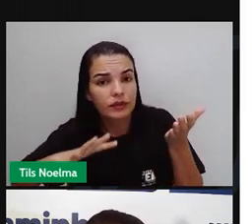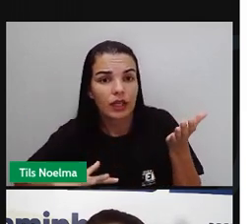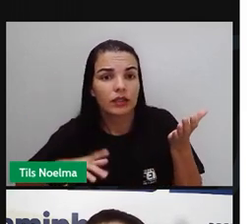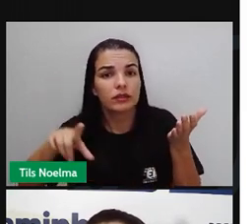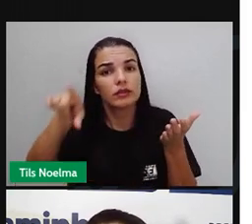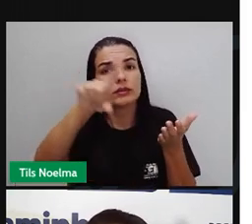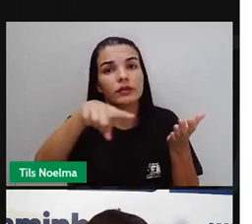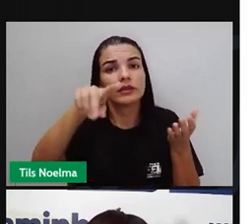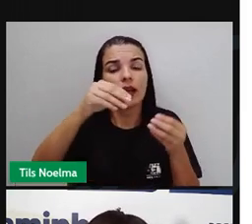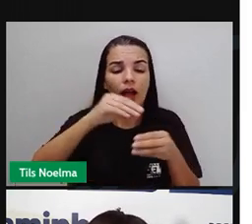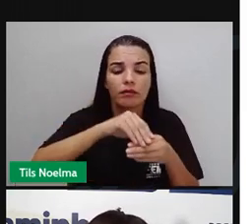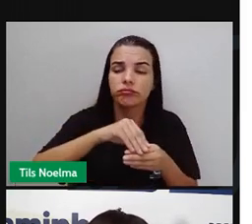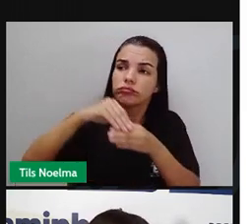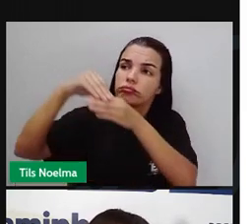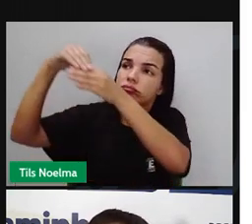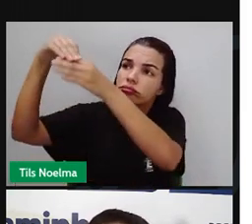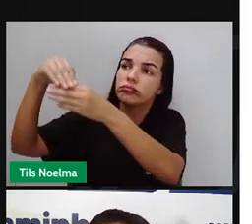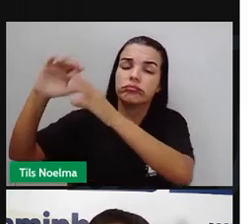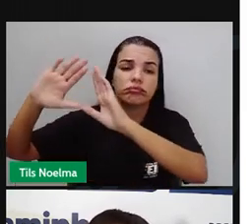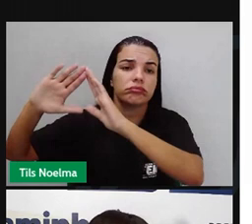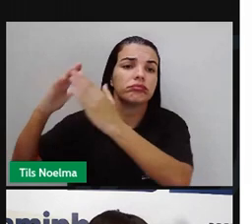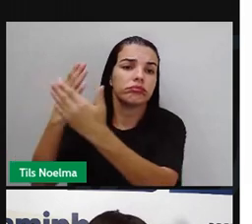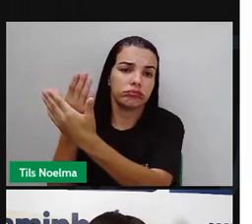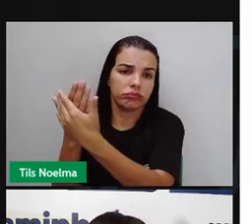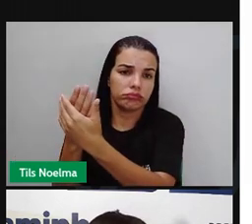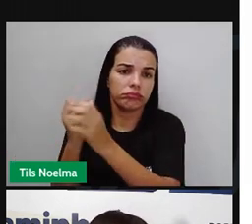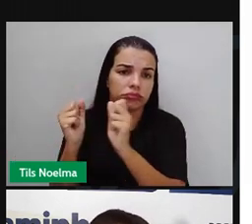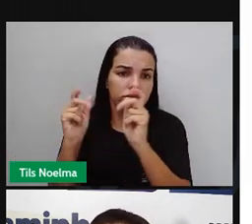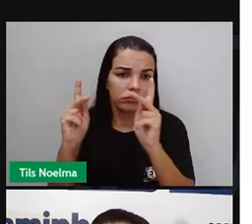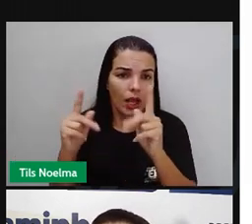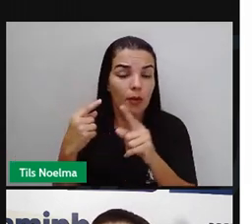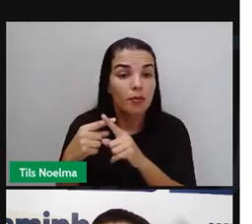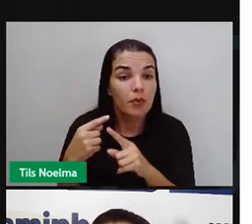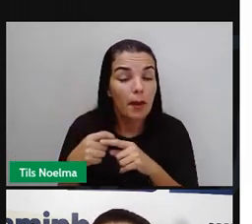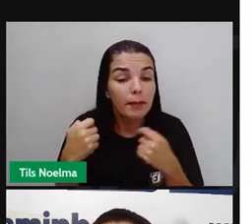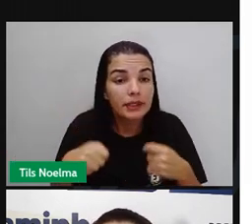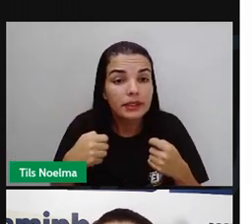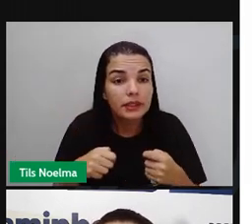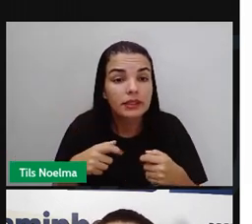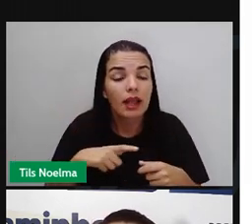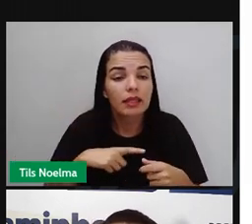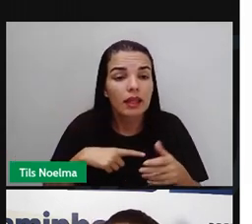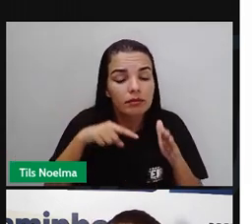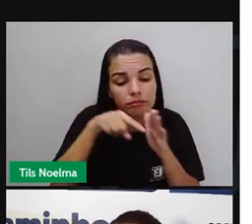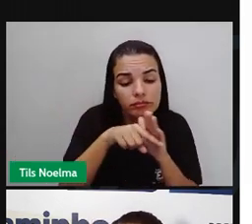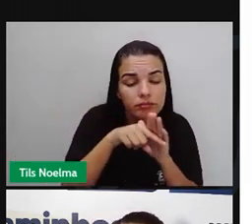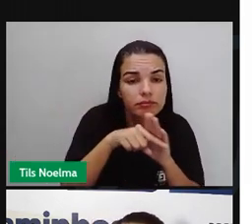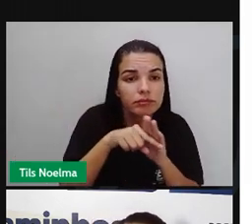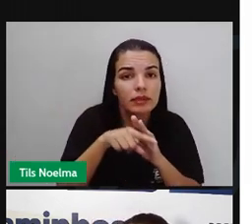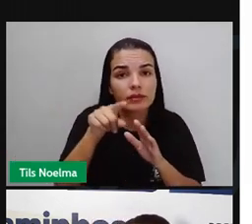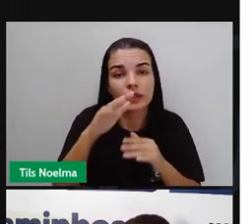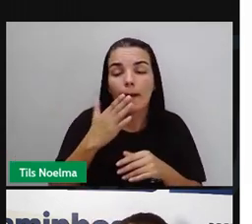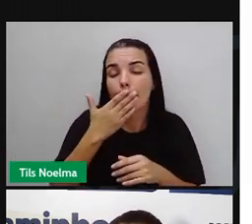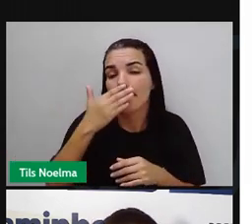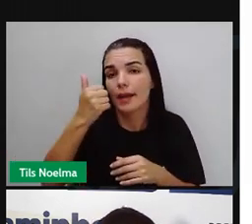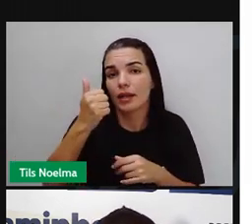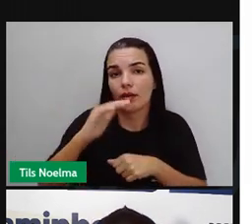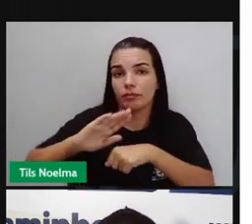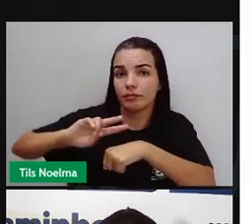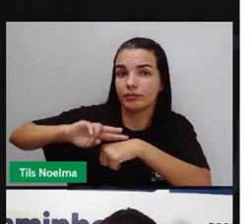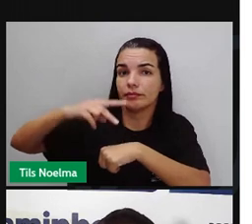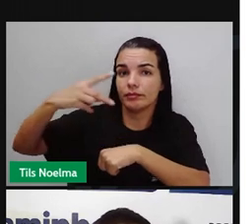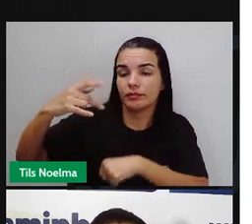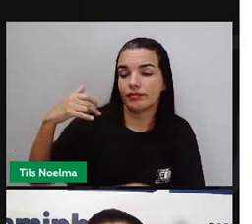atividades que entreguem essas atividades para que vocês possam ser avaliados e assim vocês possam ser promovidos de